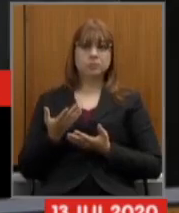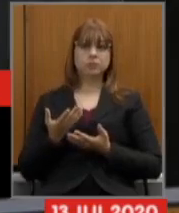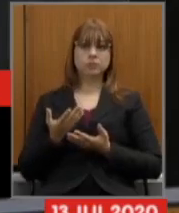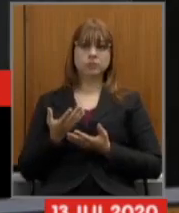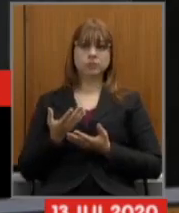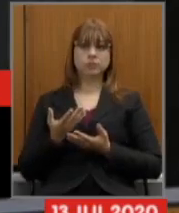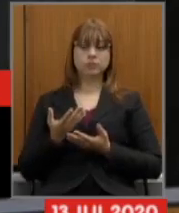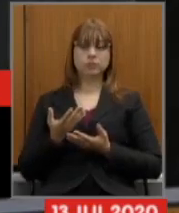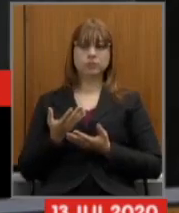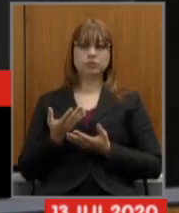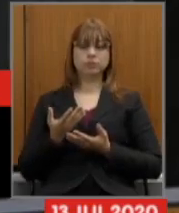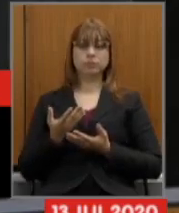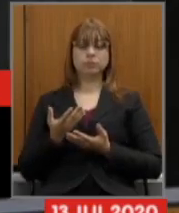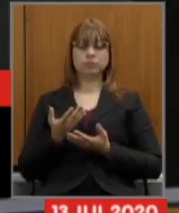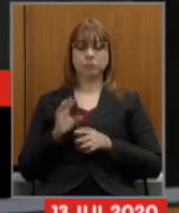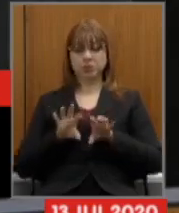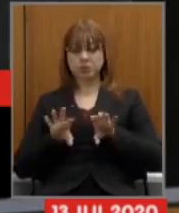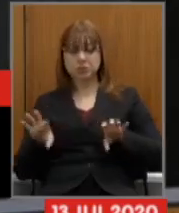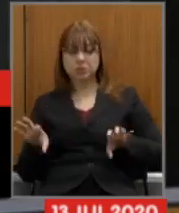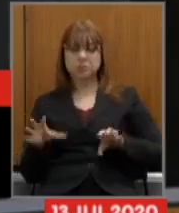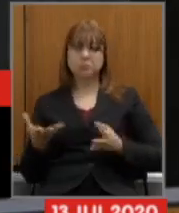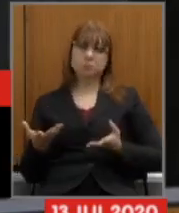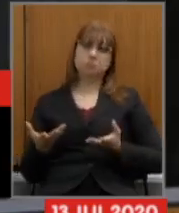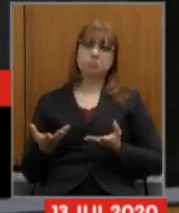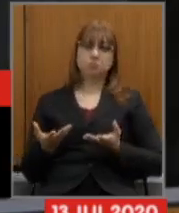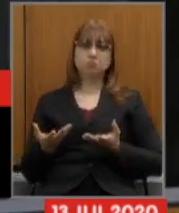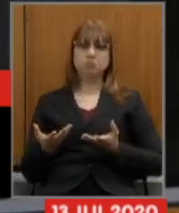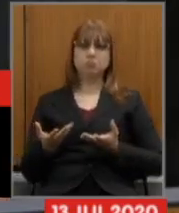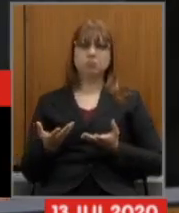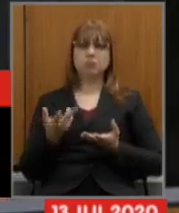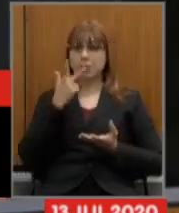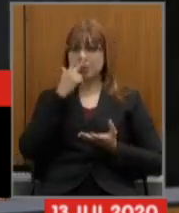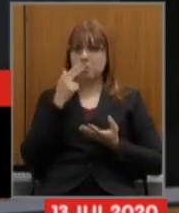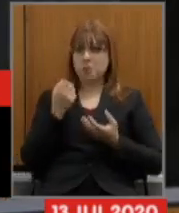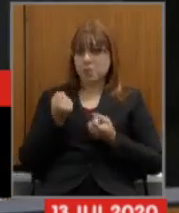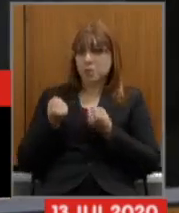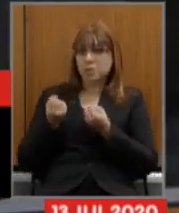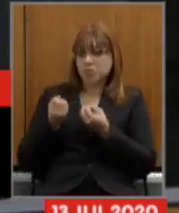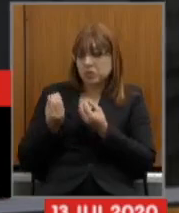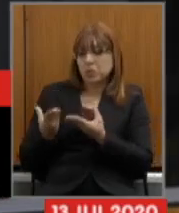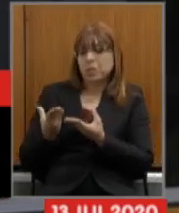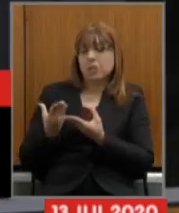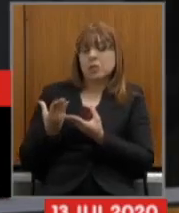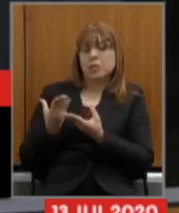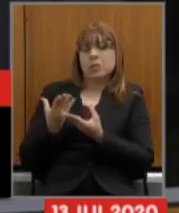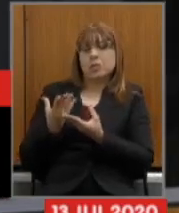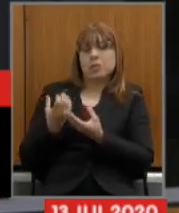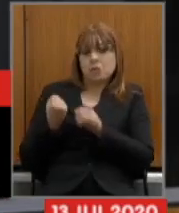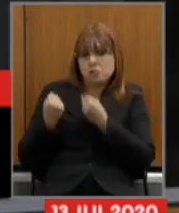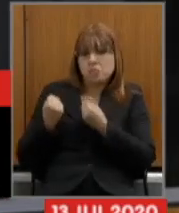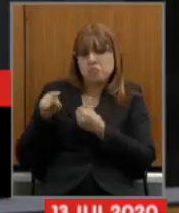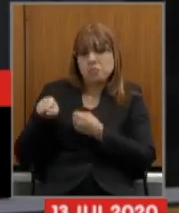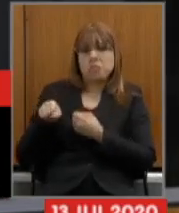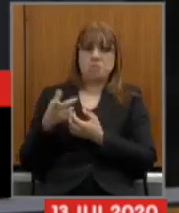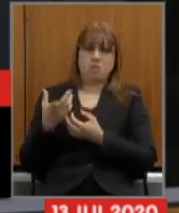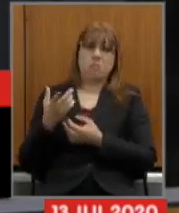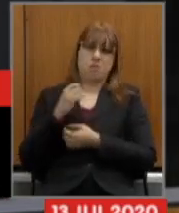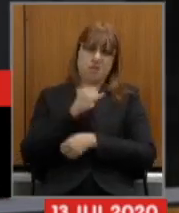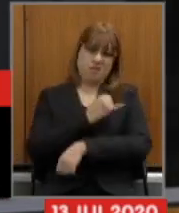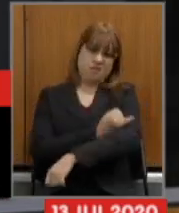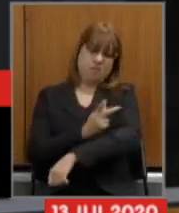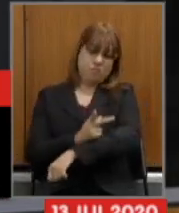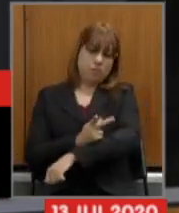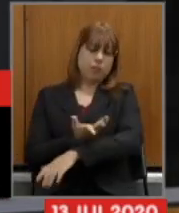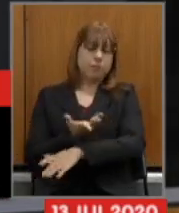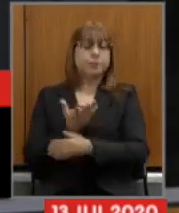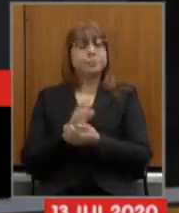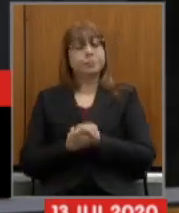fortalece o IPSENG com relação às aposentadorias do